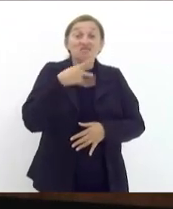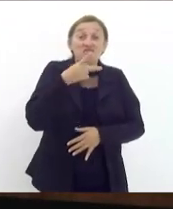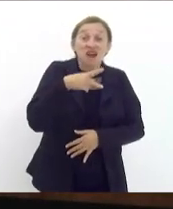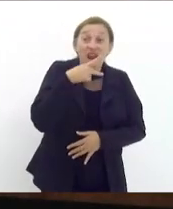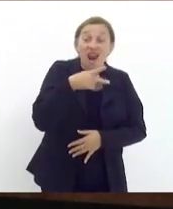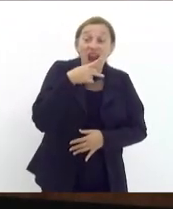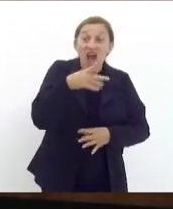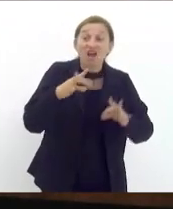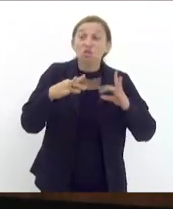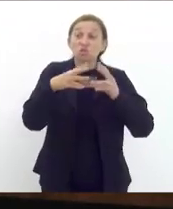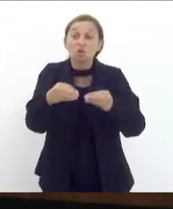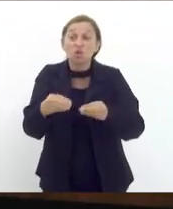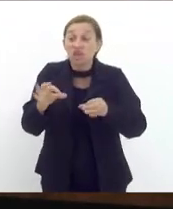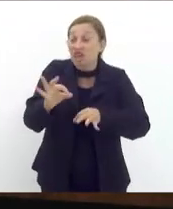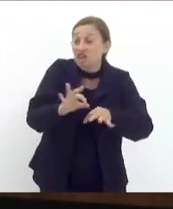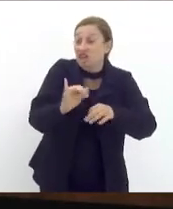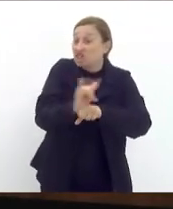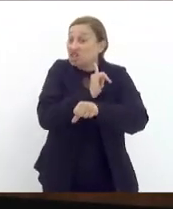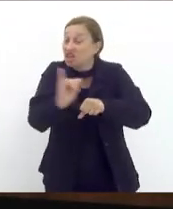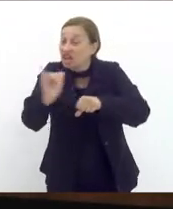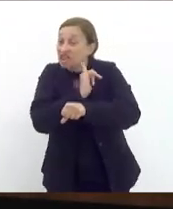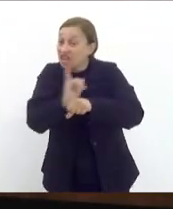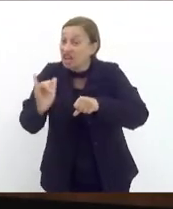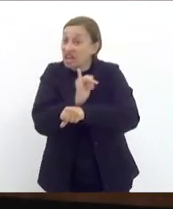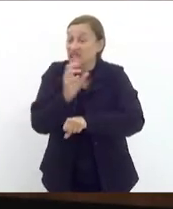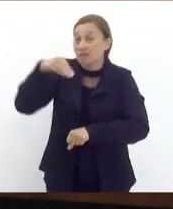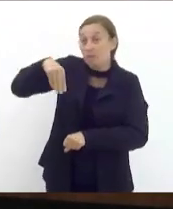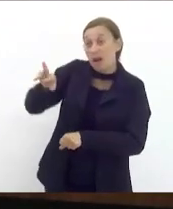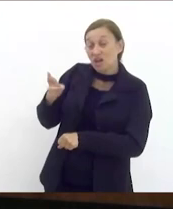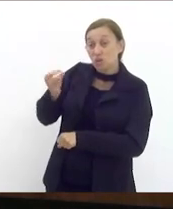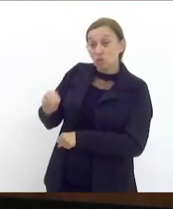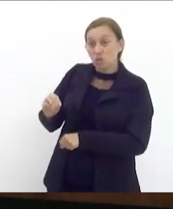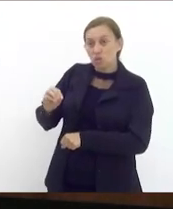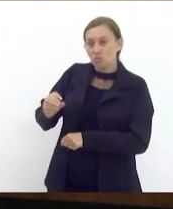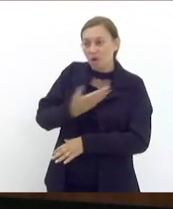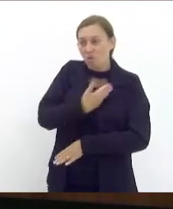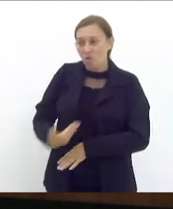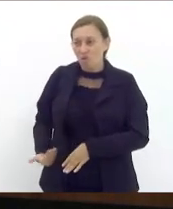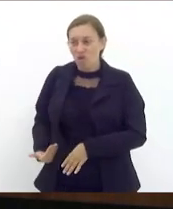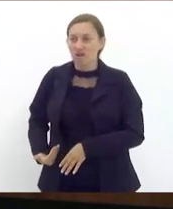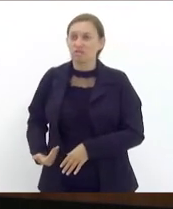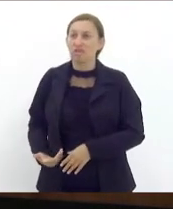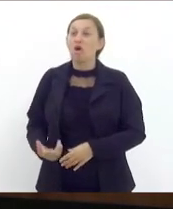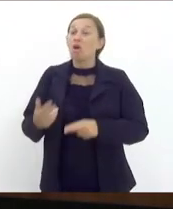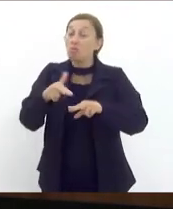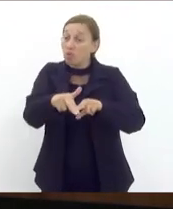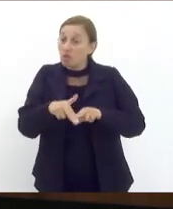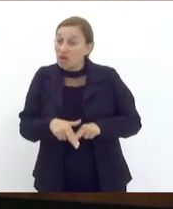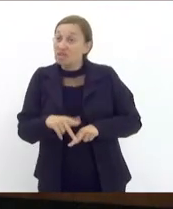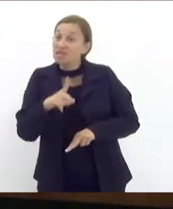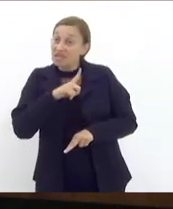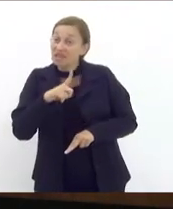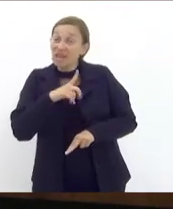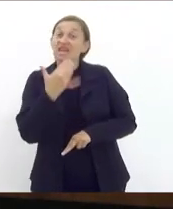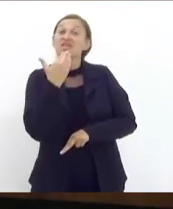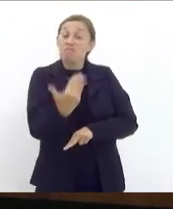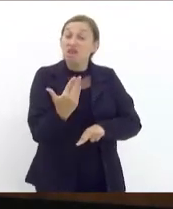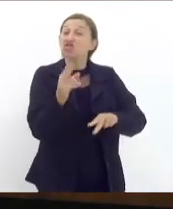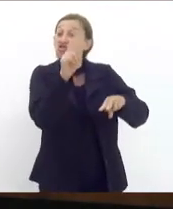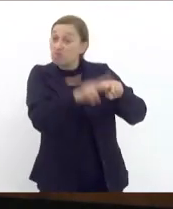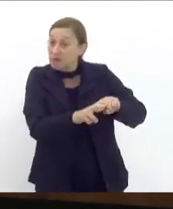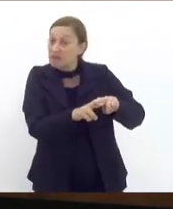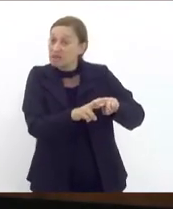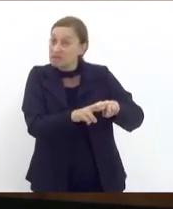do Maduro para o governo americano é por isso que a contra ele esse pedido de prisão